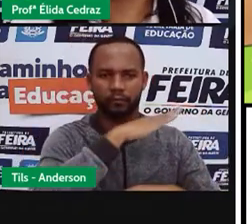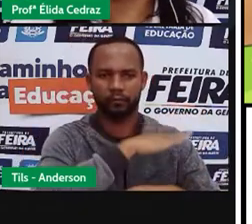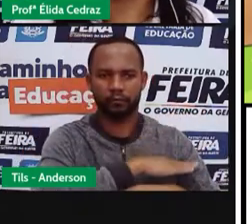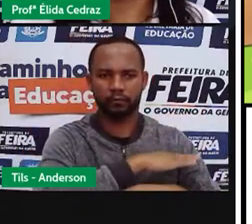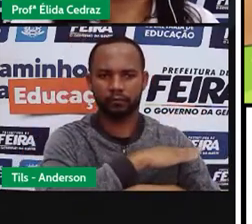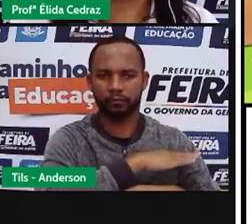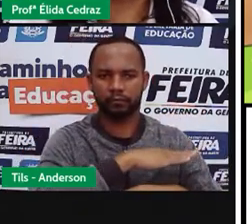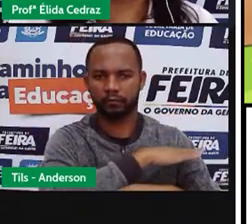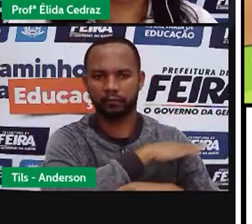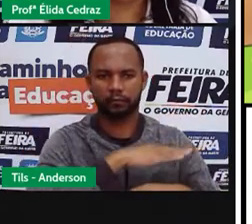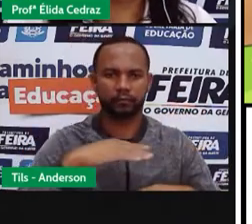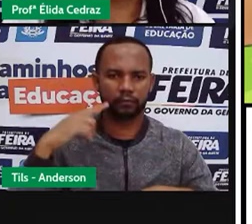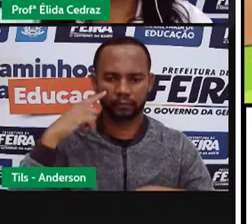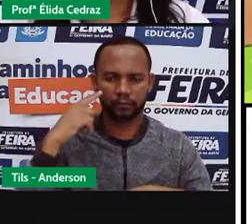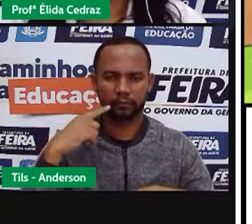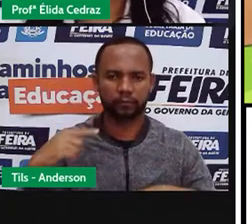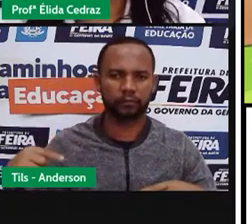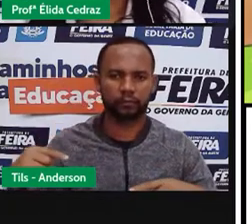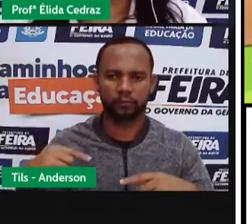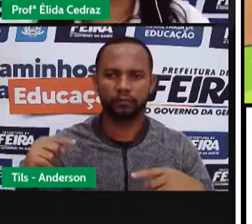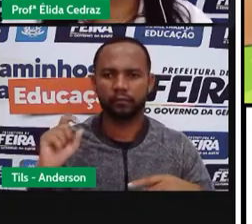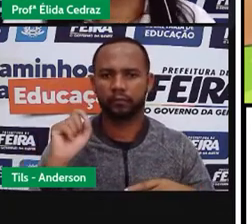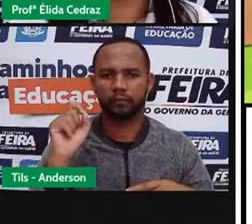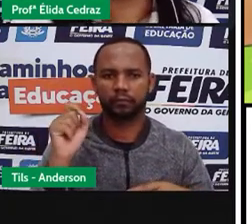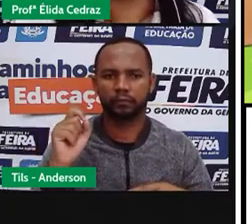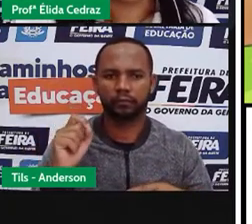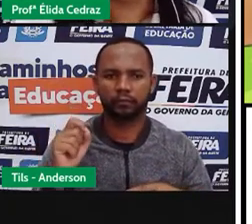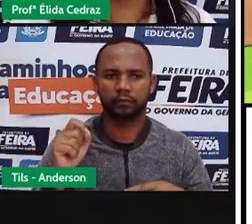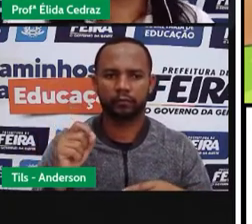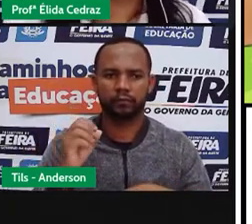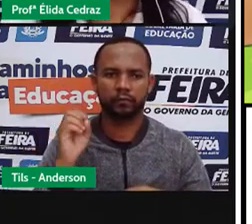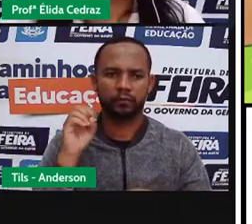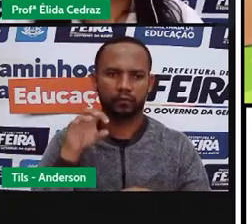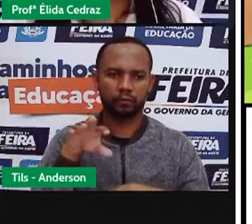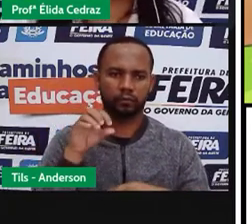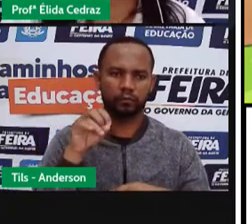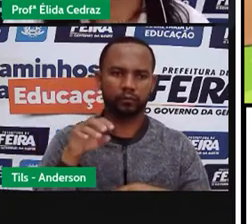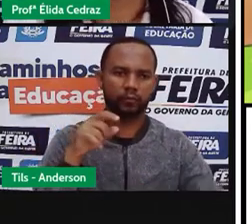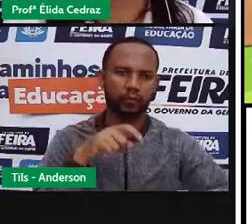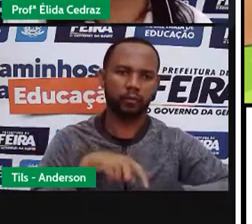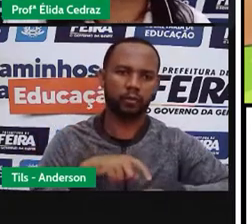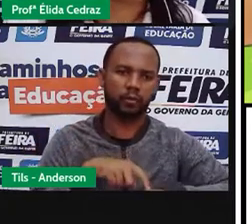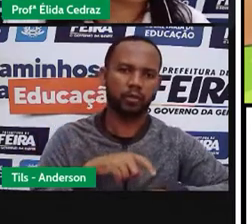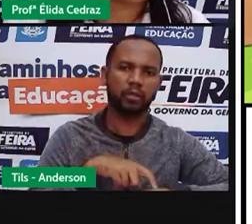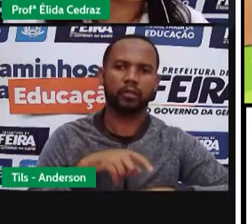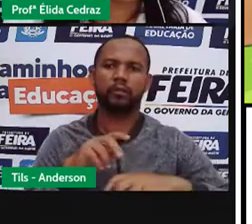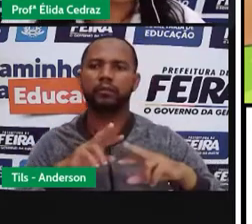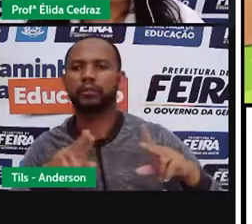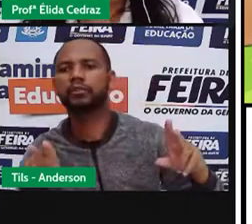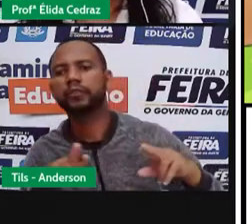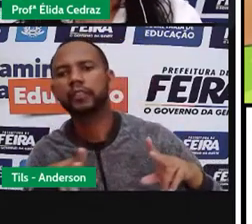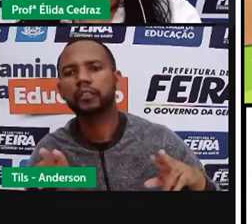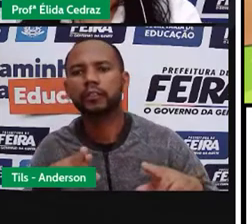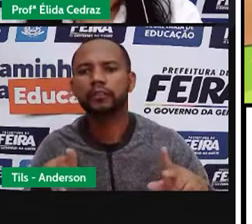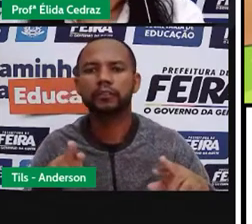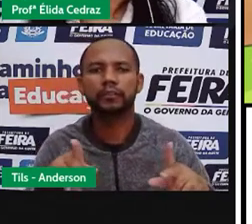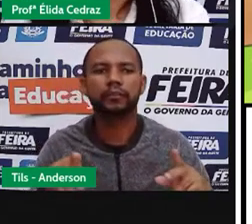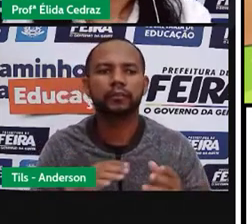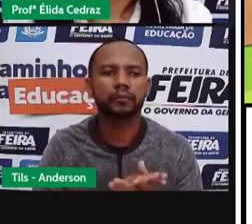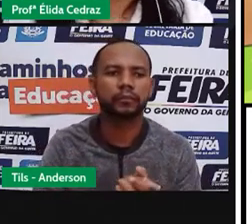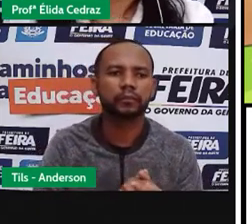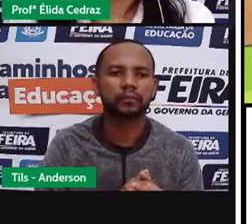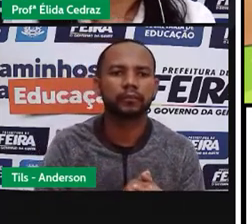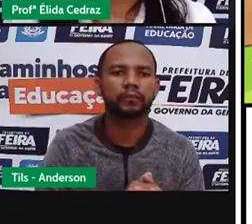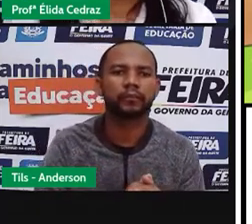Essas três sombras são sombras projetadas em horários diferentes. Quando